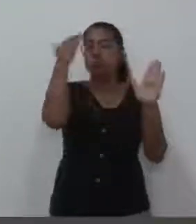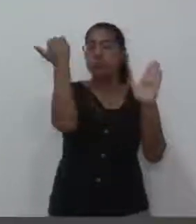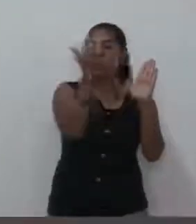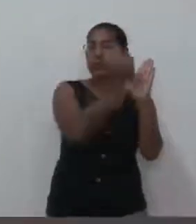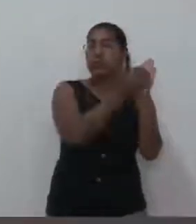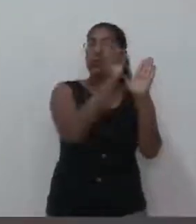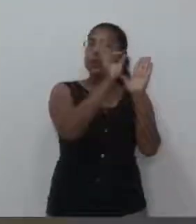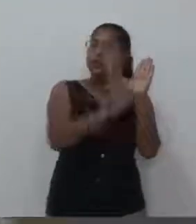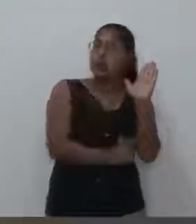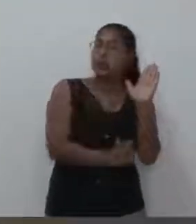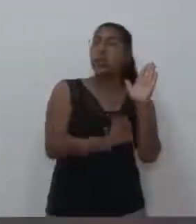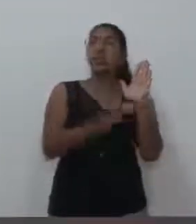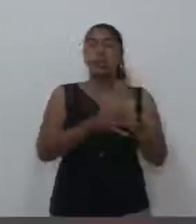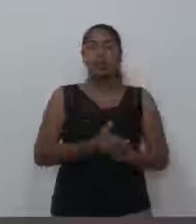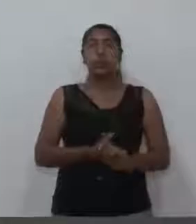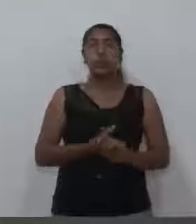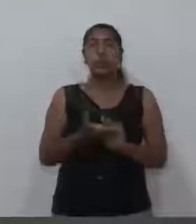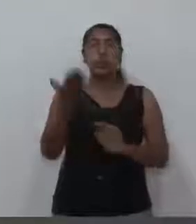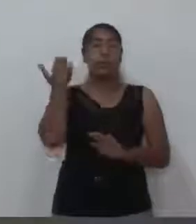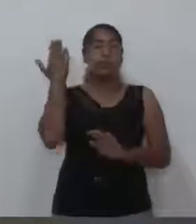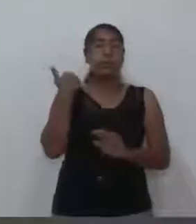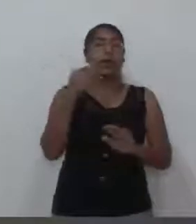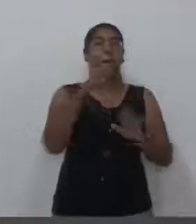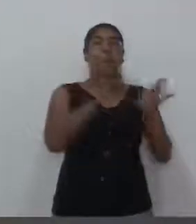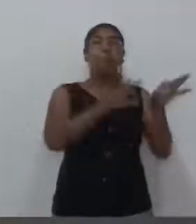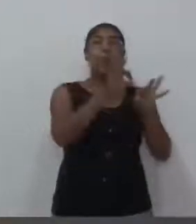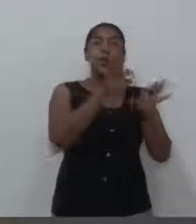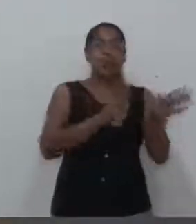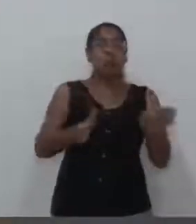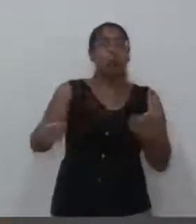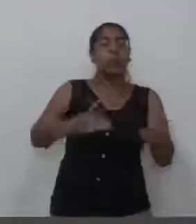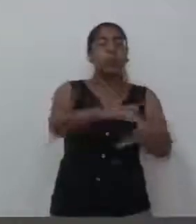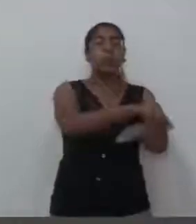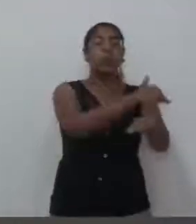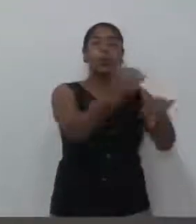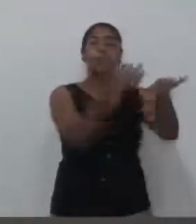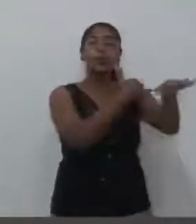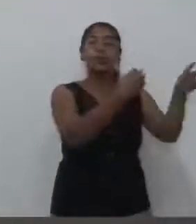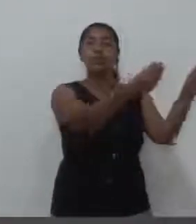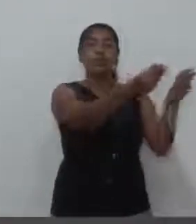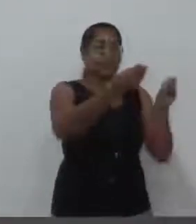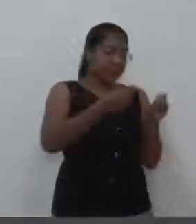Esse projeto, desde que chegou na casa, pelo menos eu, pessoalmente, ou li.